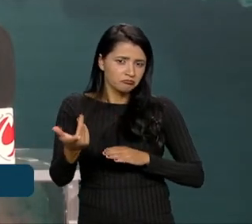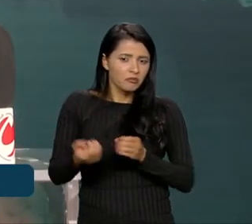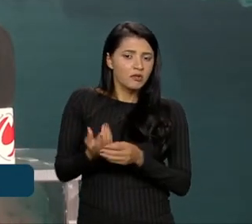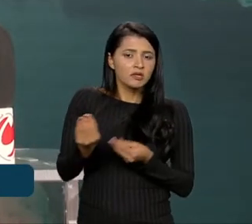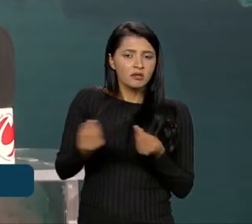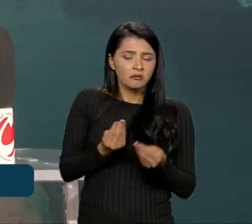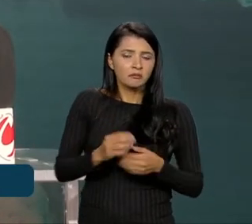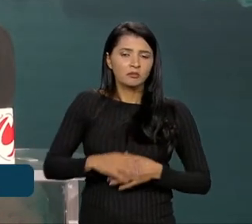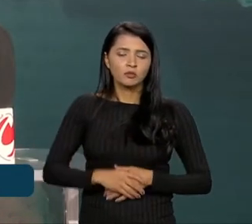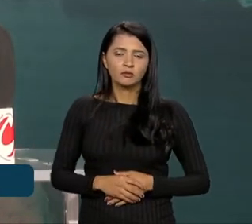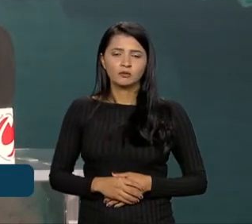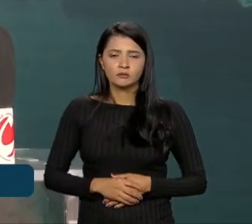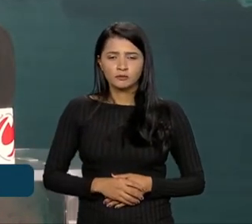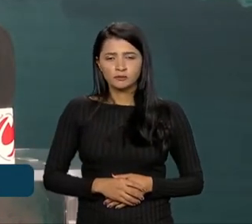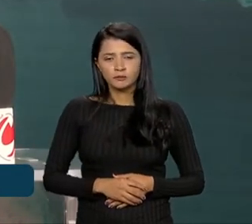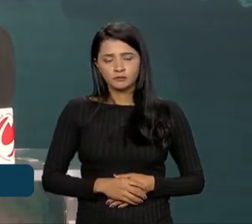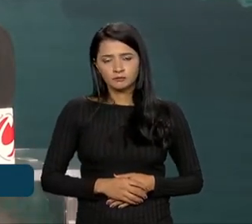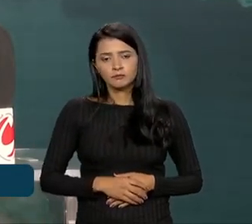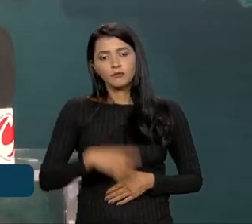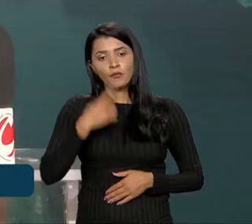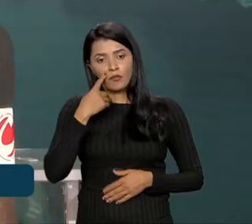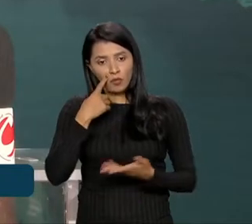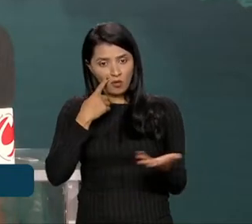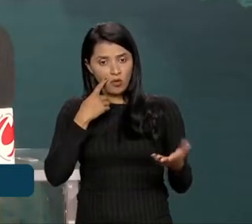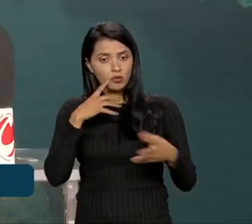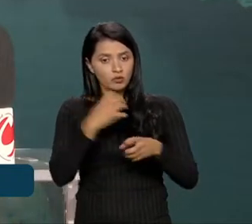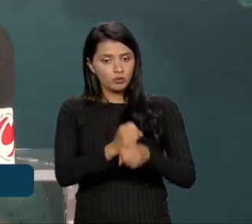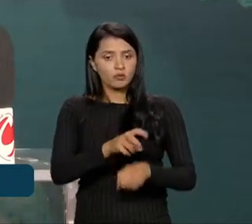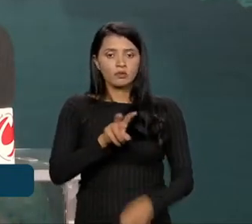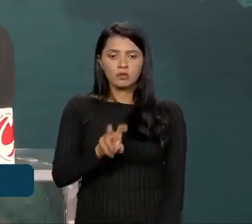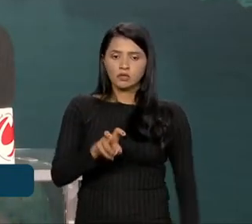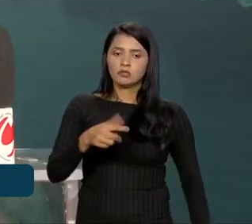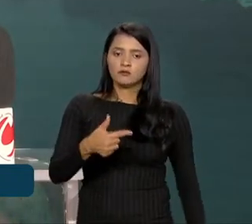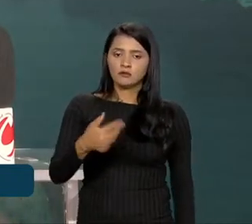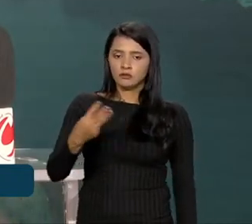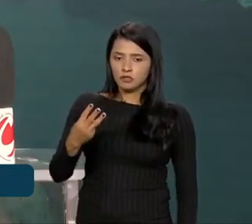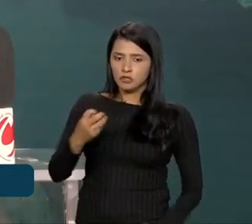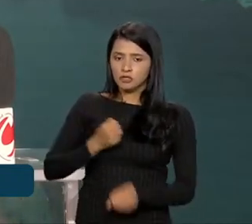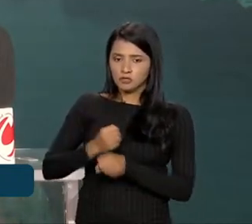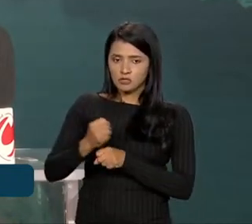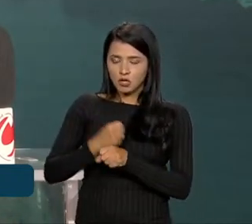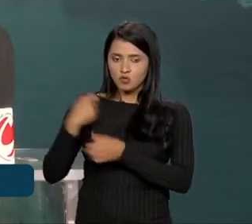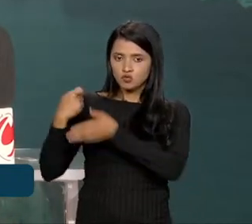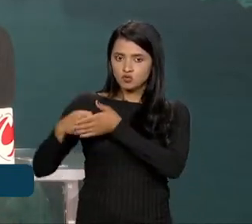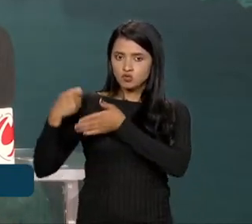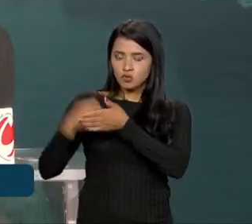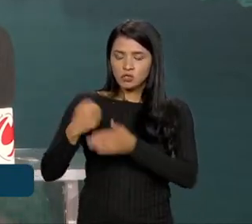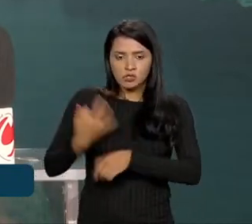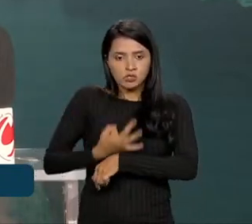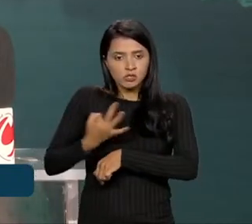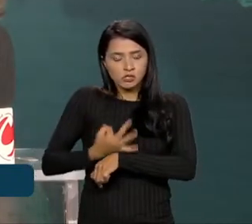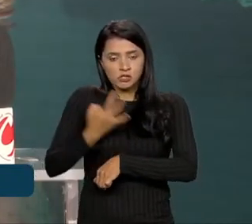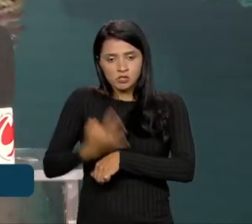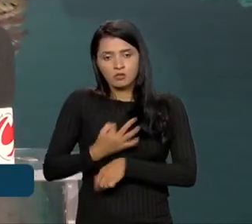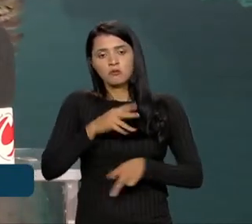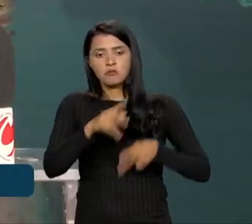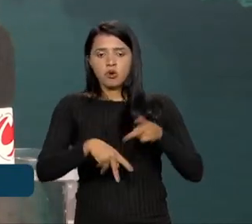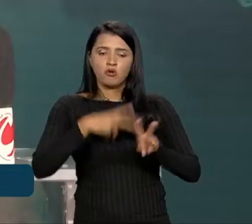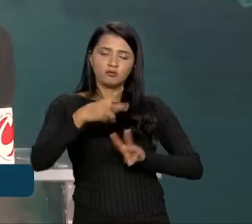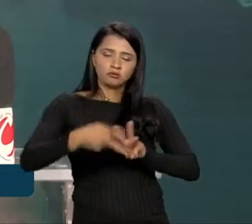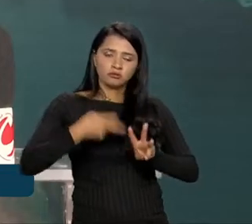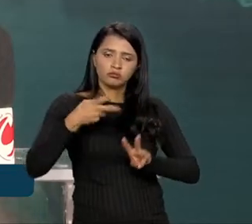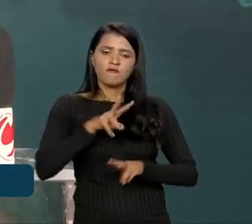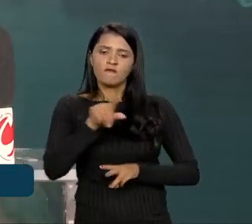nessa exploração? Olha, são 523 anos de muita luta, De muita resistência. Povos indígenas vêm